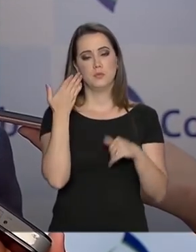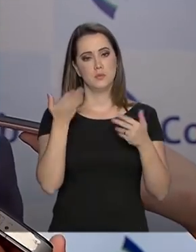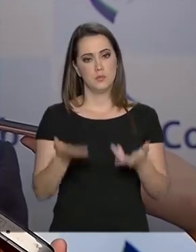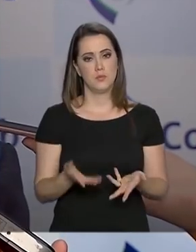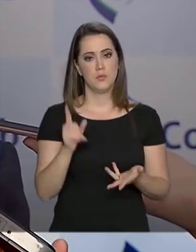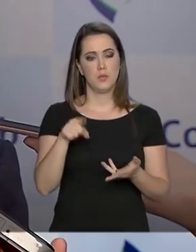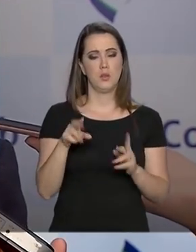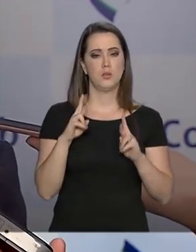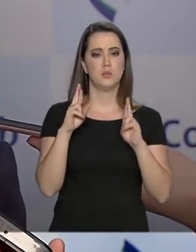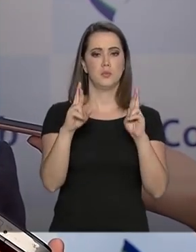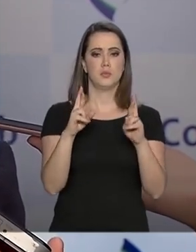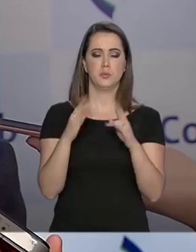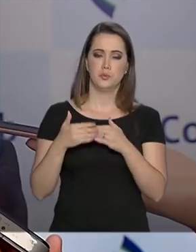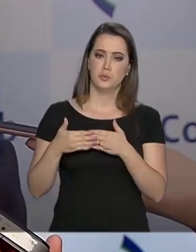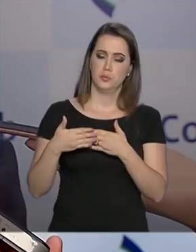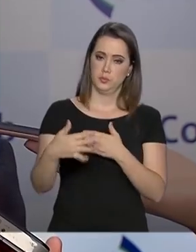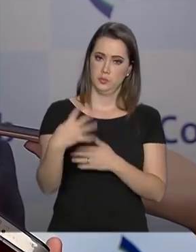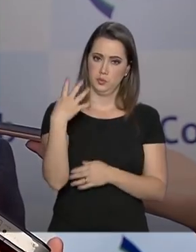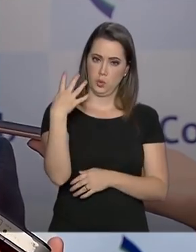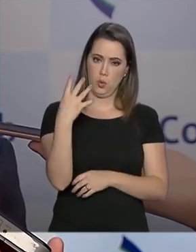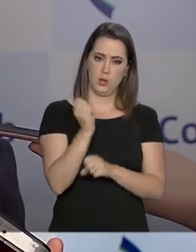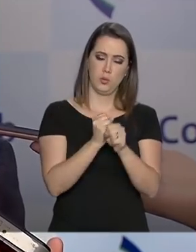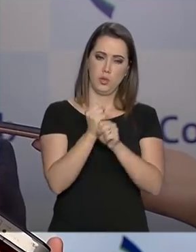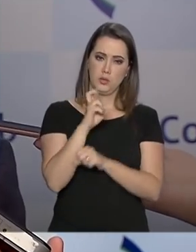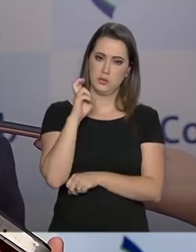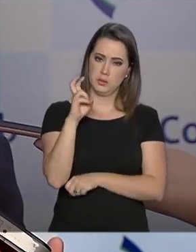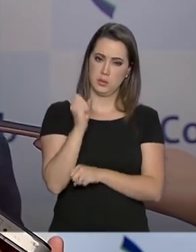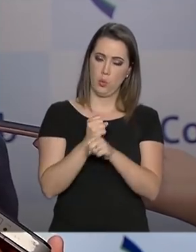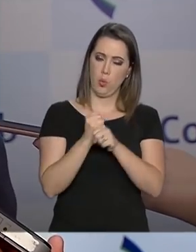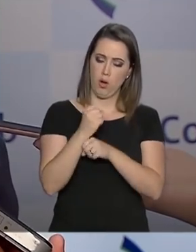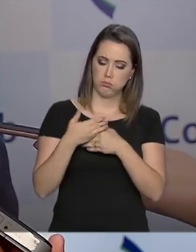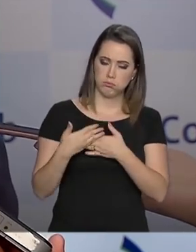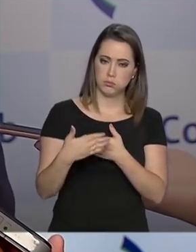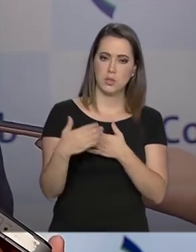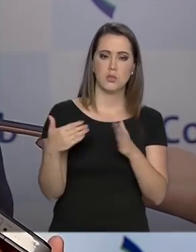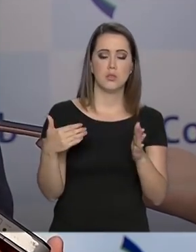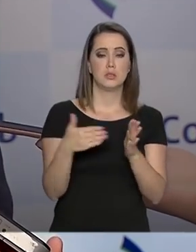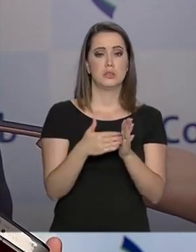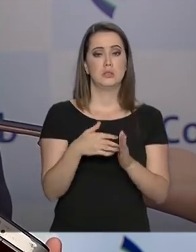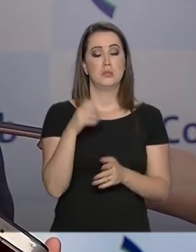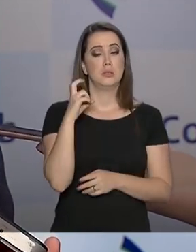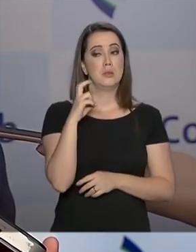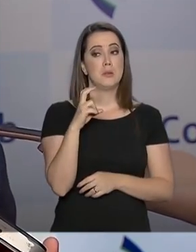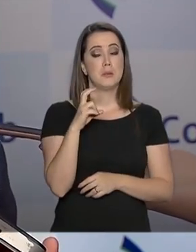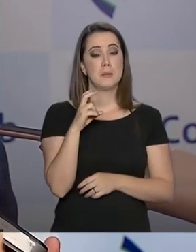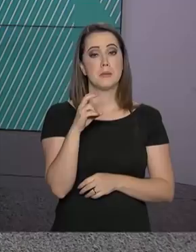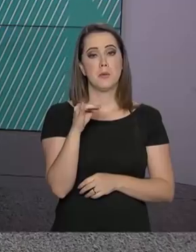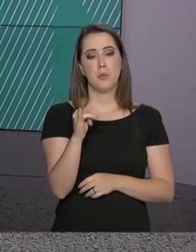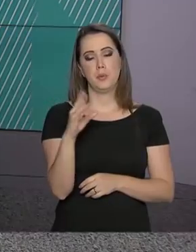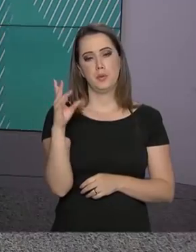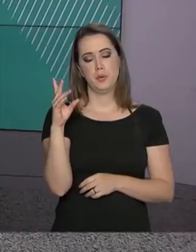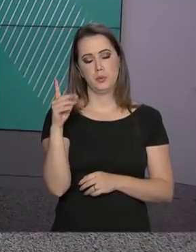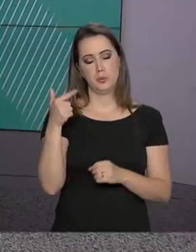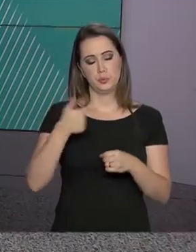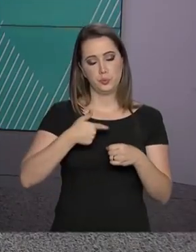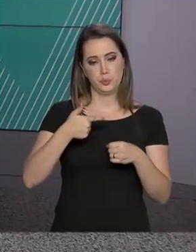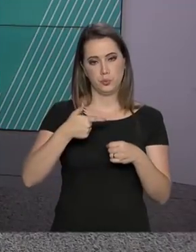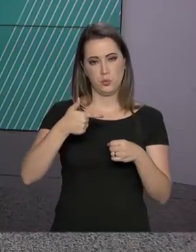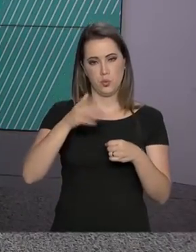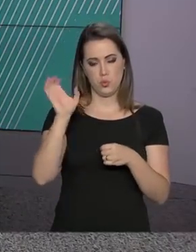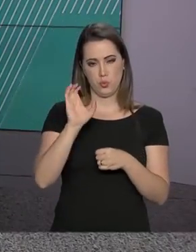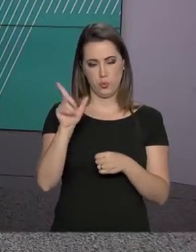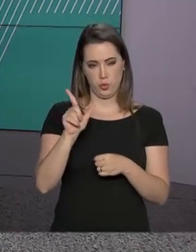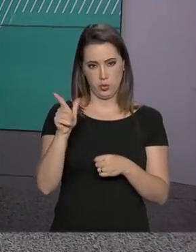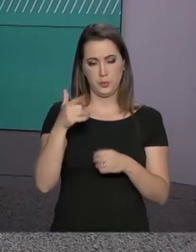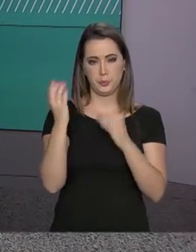Então, espera-se que nos próximos 4, 5 anos, cheguemos a quase 5 bilhões de litros de etanol de milho. O